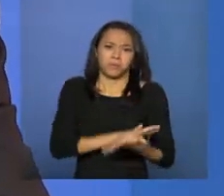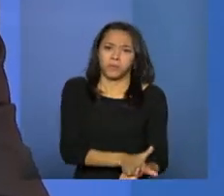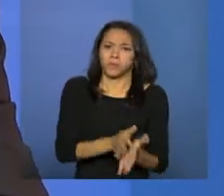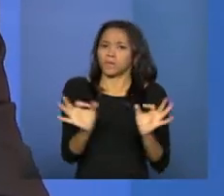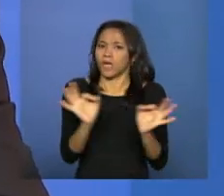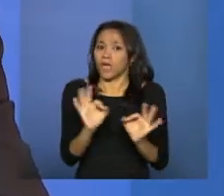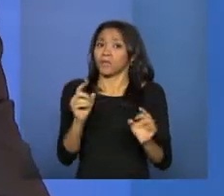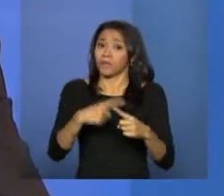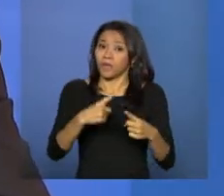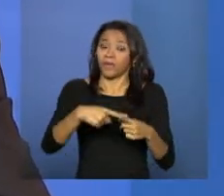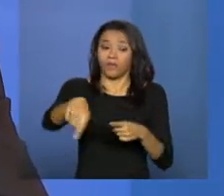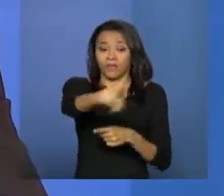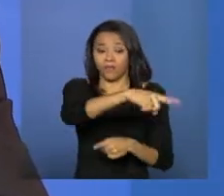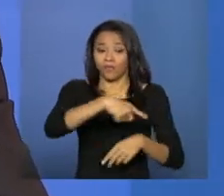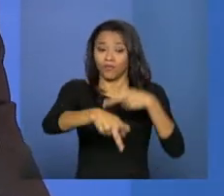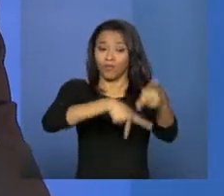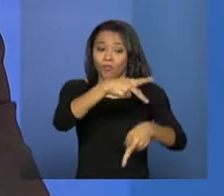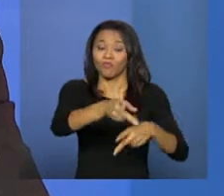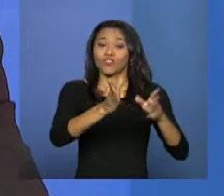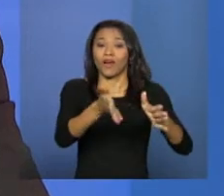foi bastante